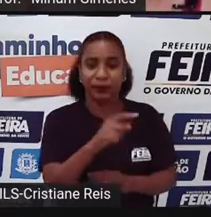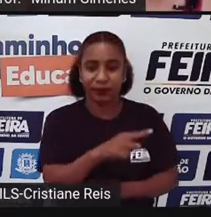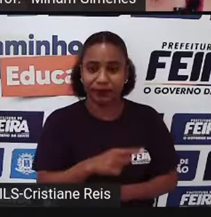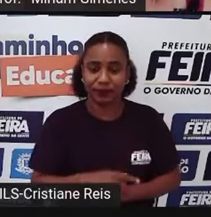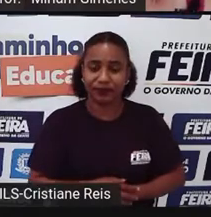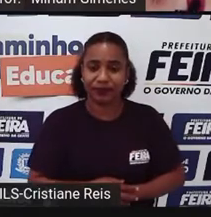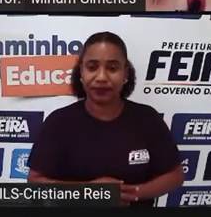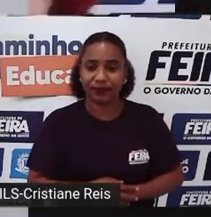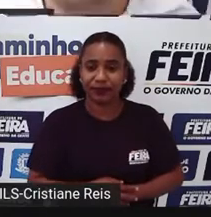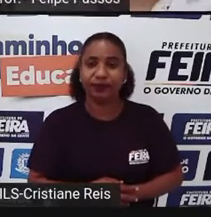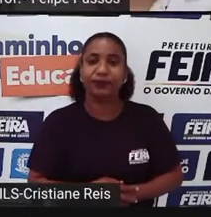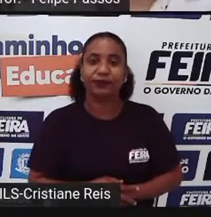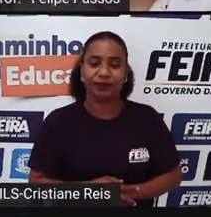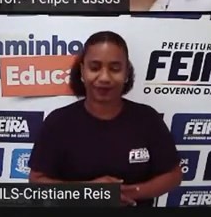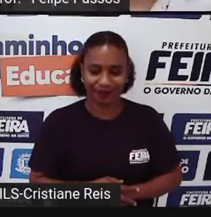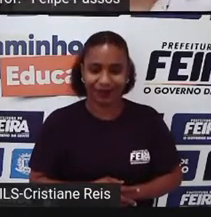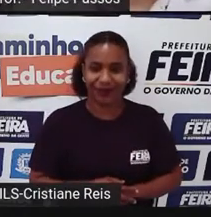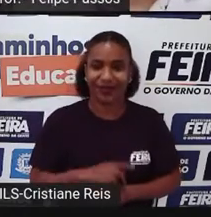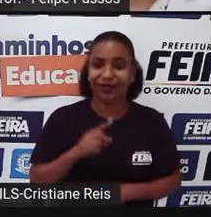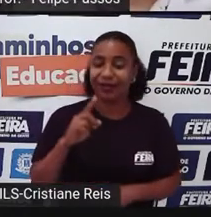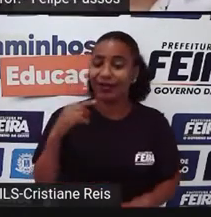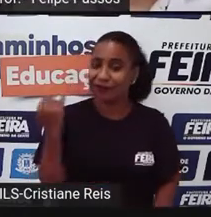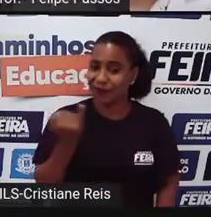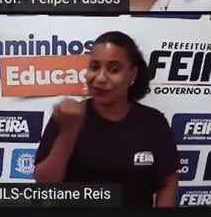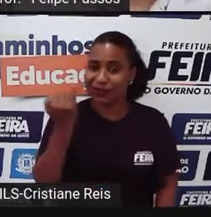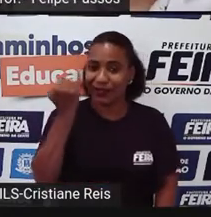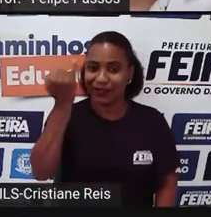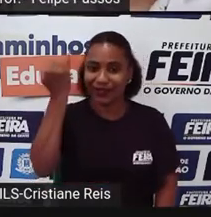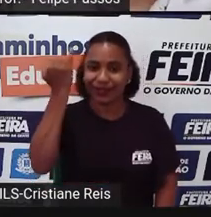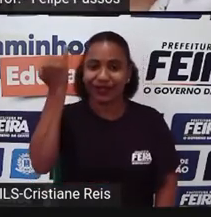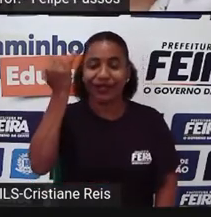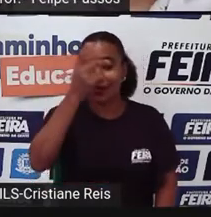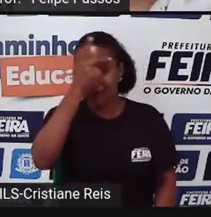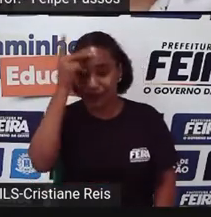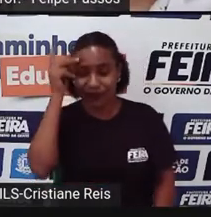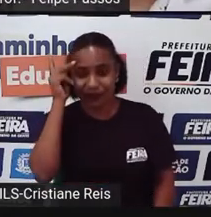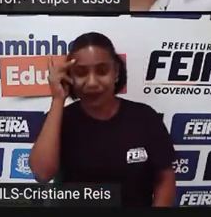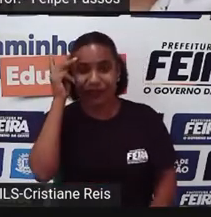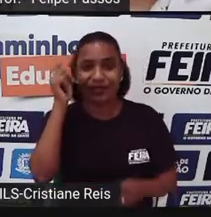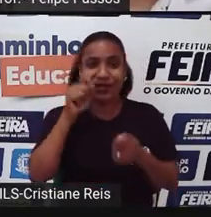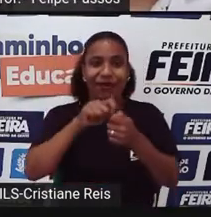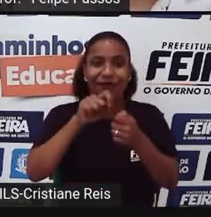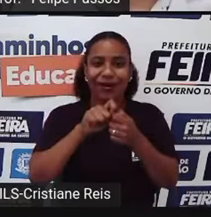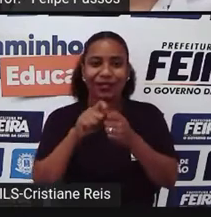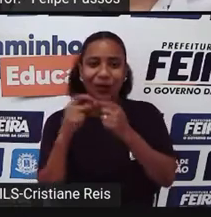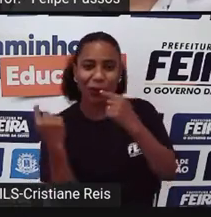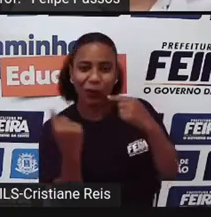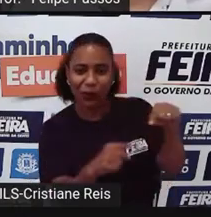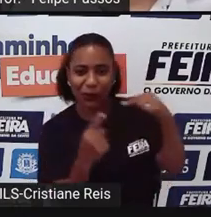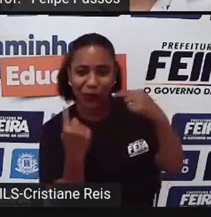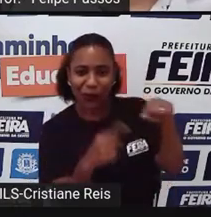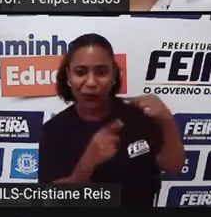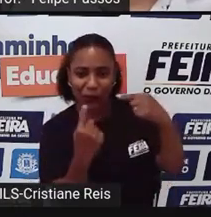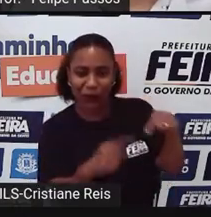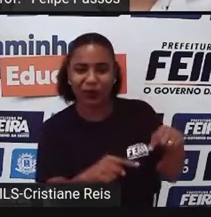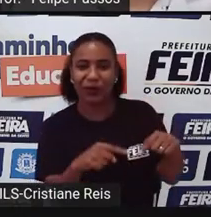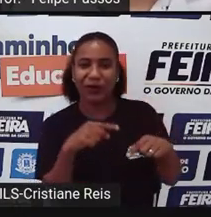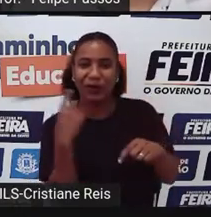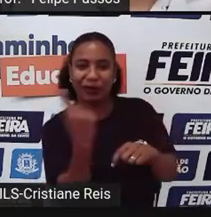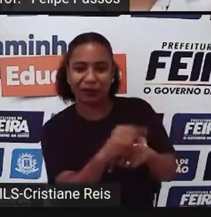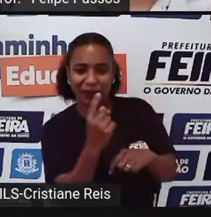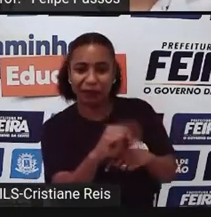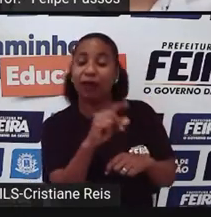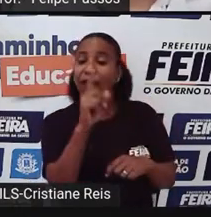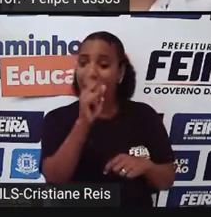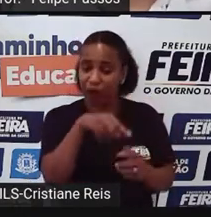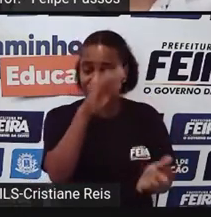É muito importante Porque As pessoas que cometem Esses atos Elas podem não saber Que isso hoje É crime